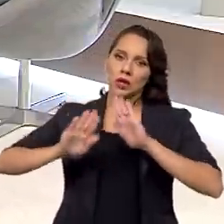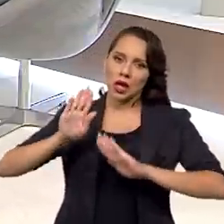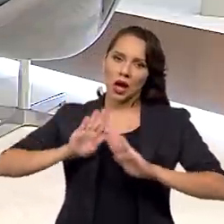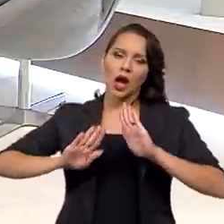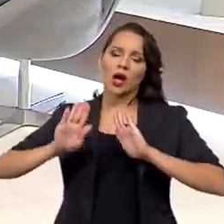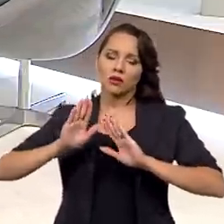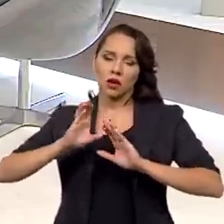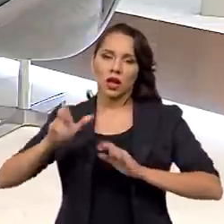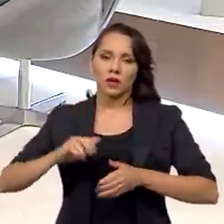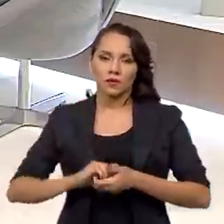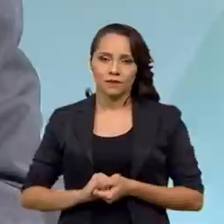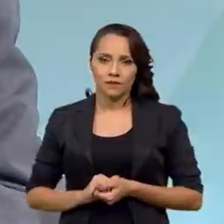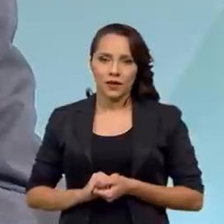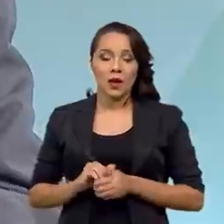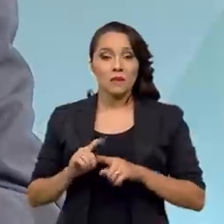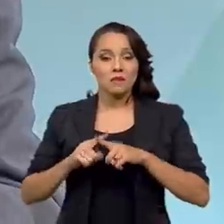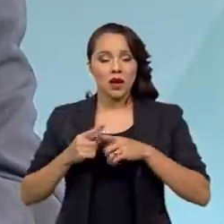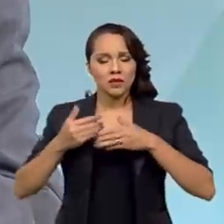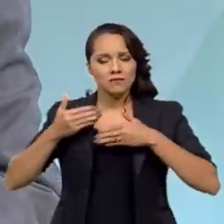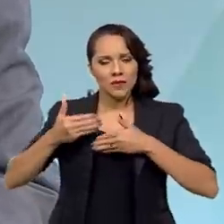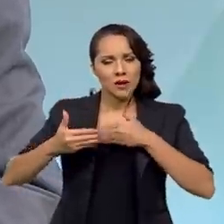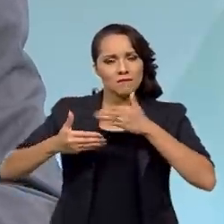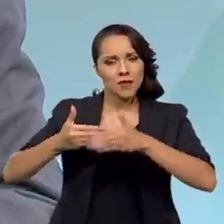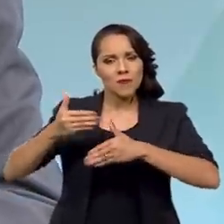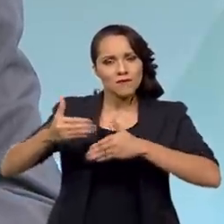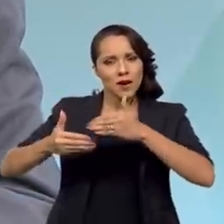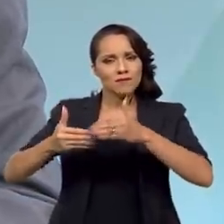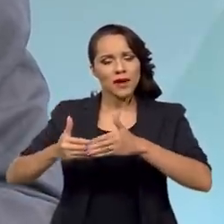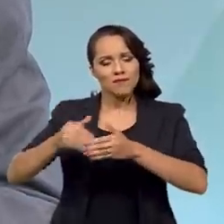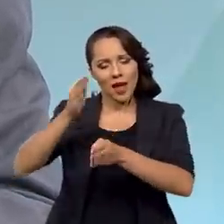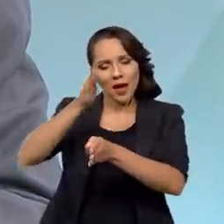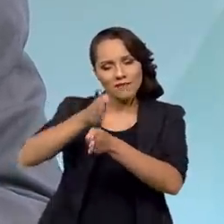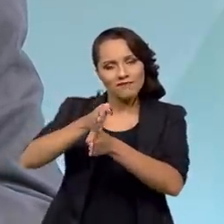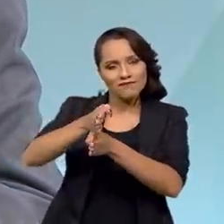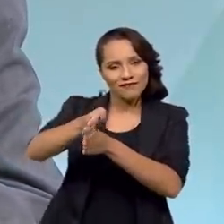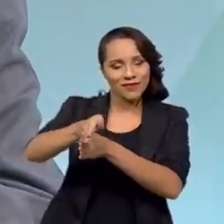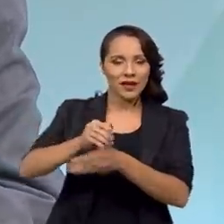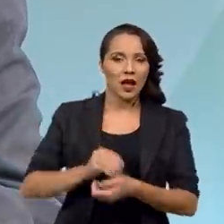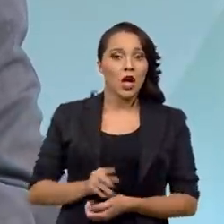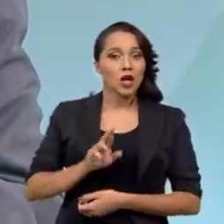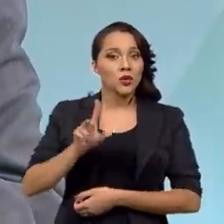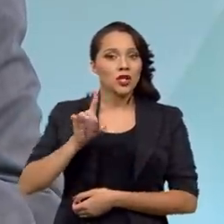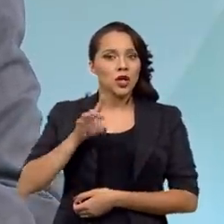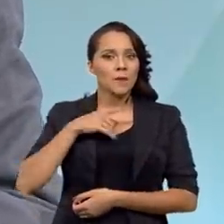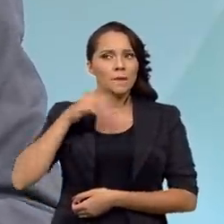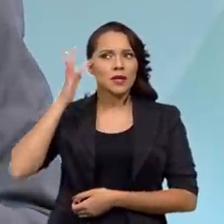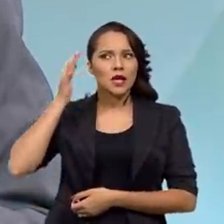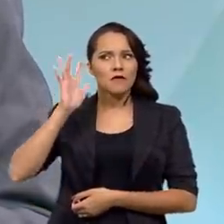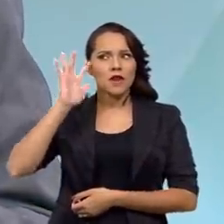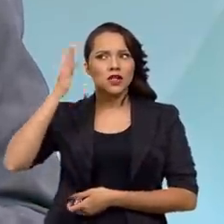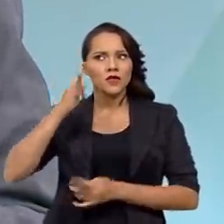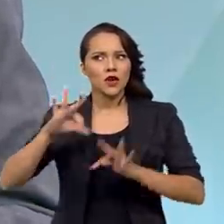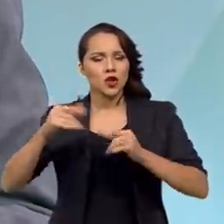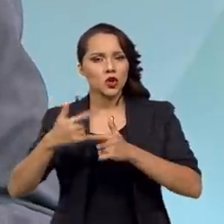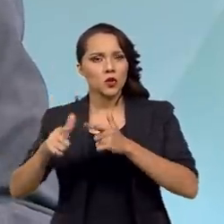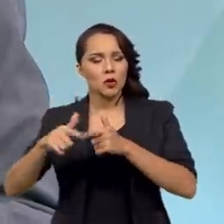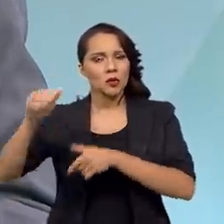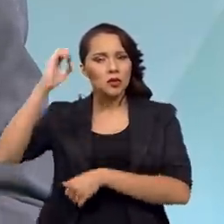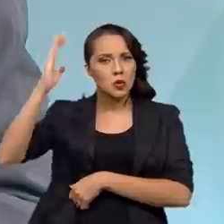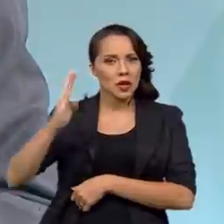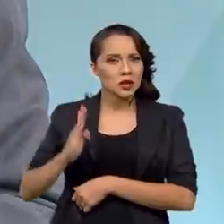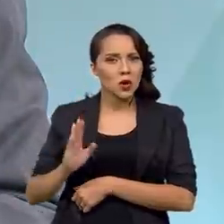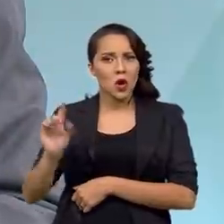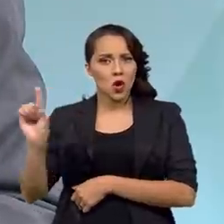Mas, passo a passo, e com a graça de Deus, estamos endereçando. Não adianta você achar que você vai resolver todos os problemas do Brasil